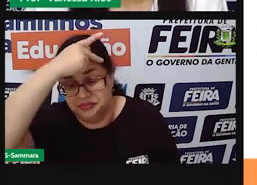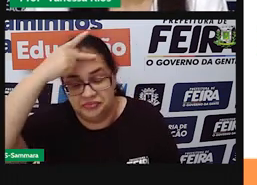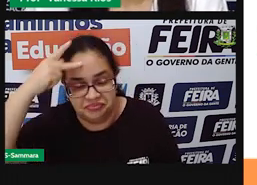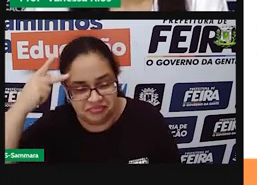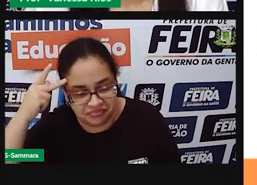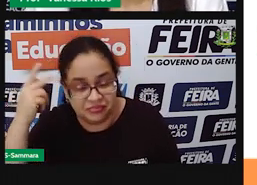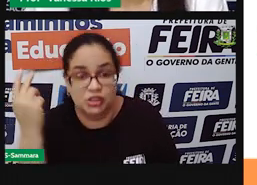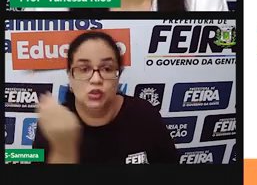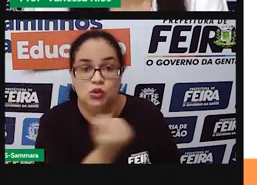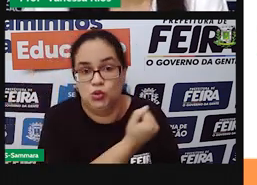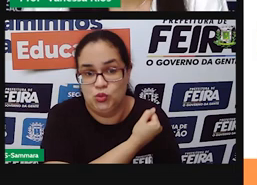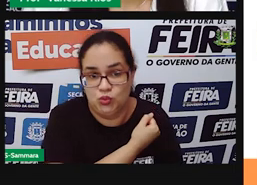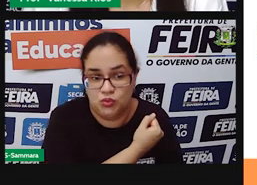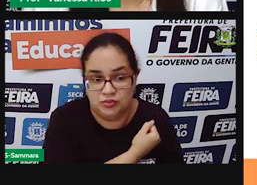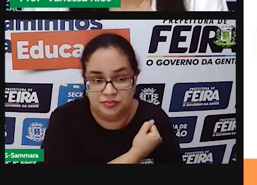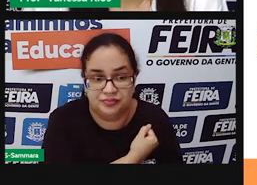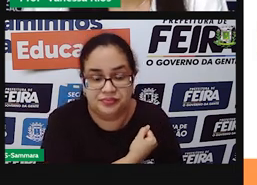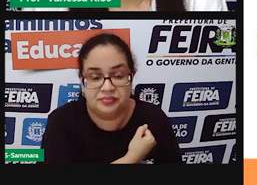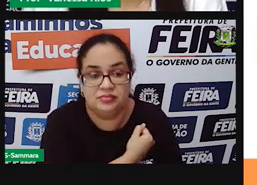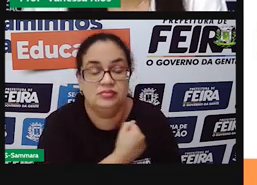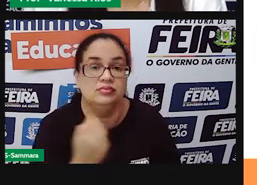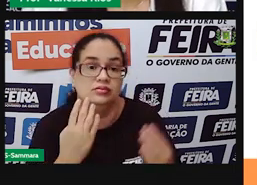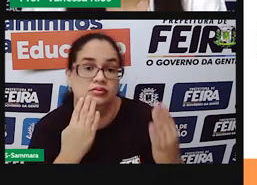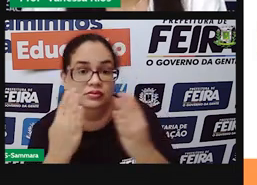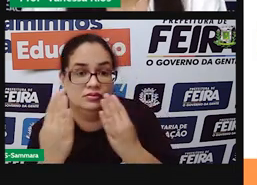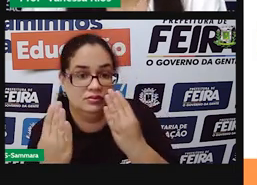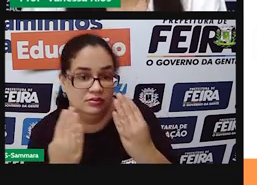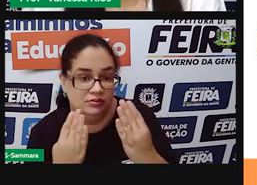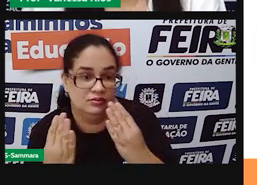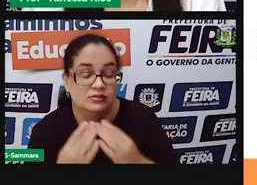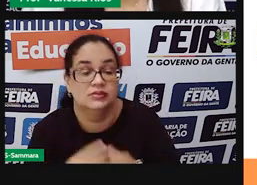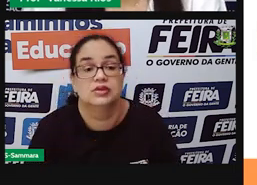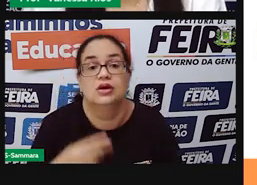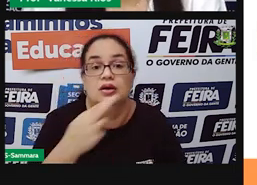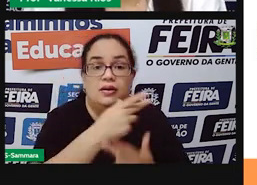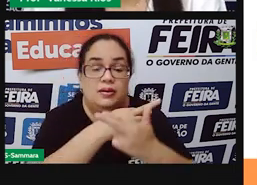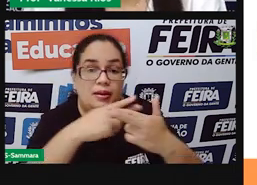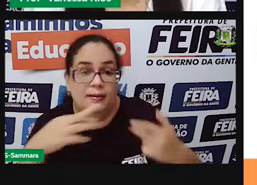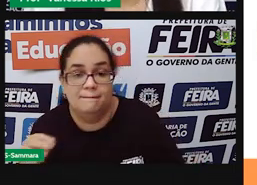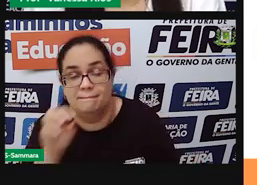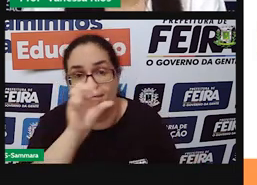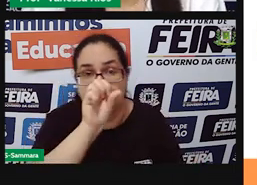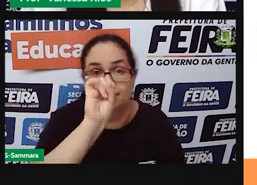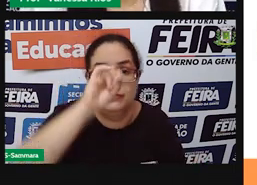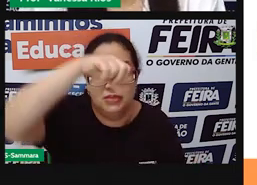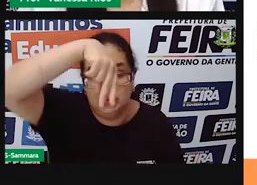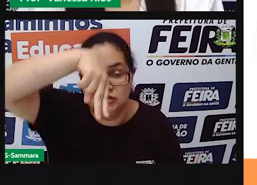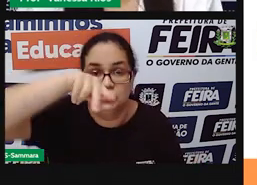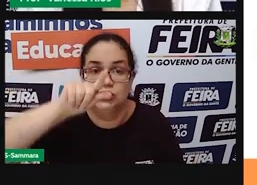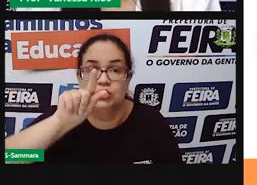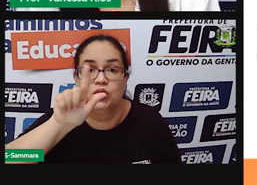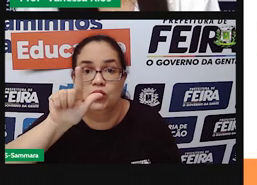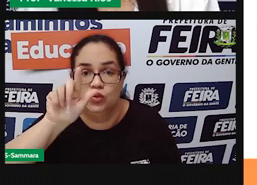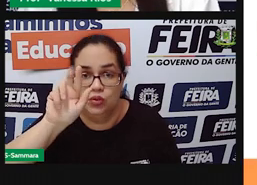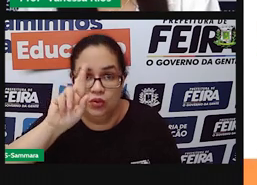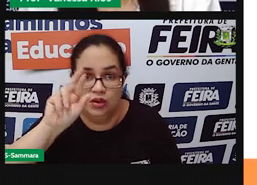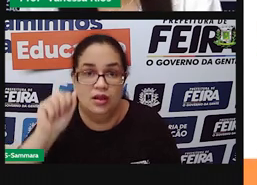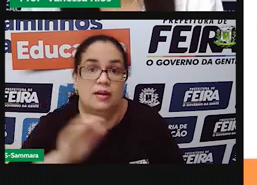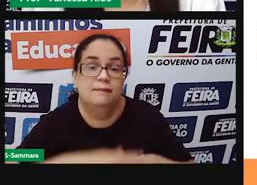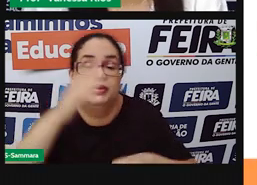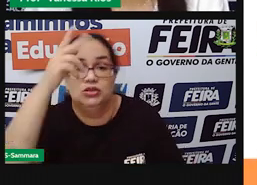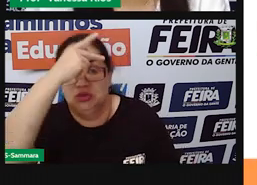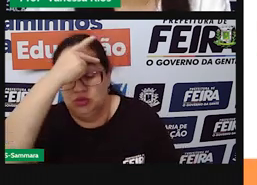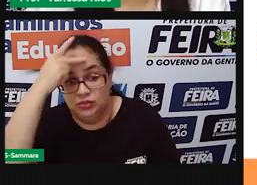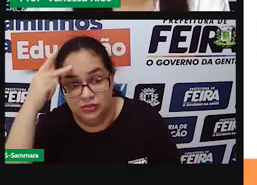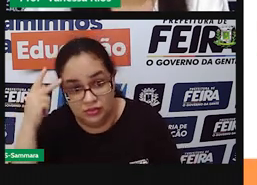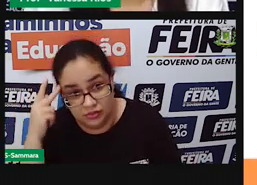E número, quando é relacionado aí ao plural, quando é relacionado aí a mais de uma pessoa.